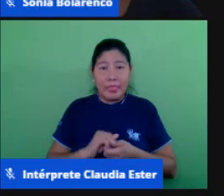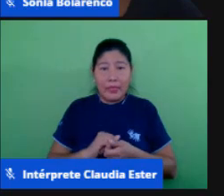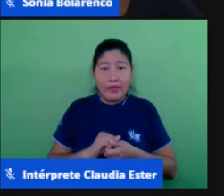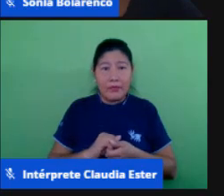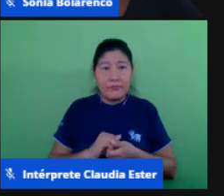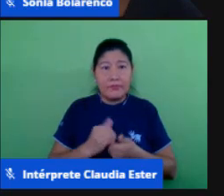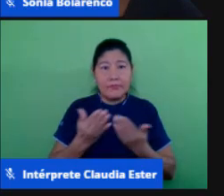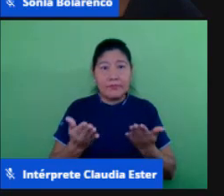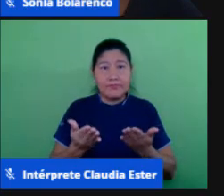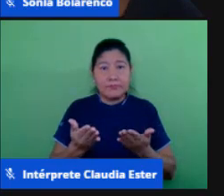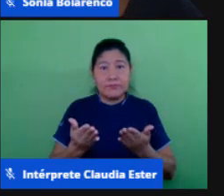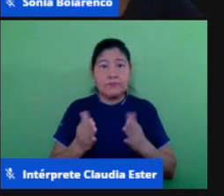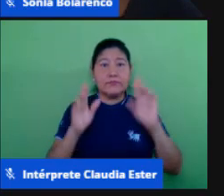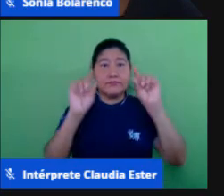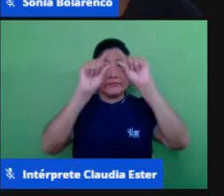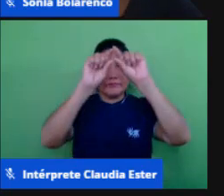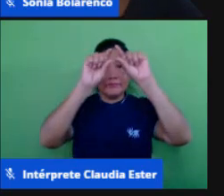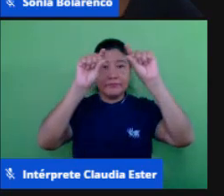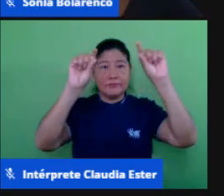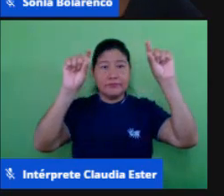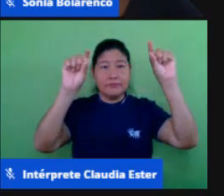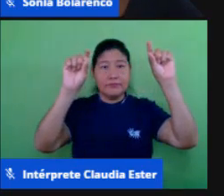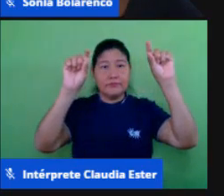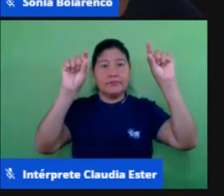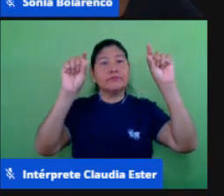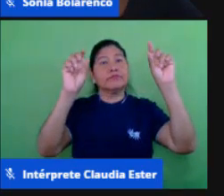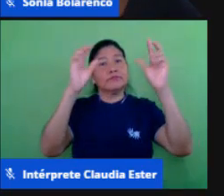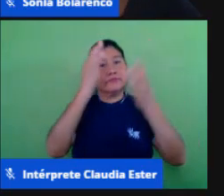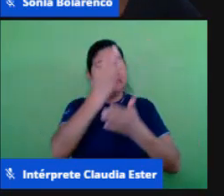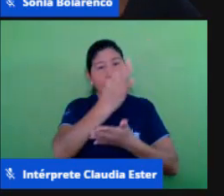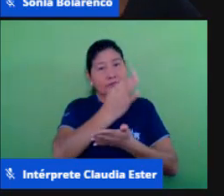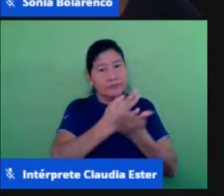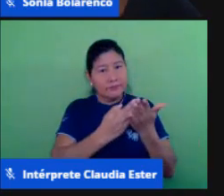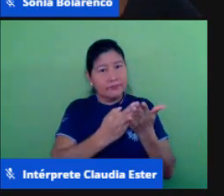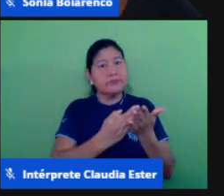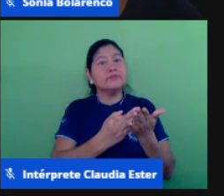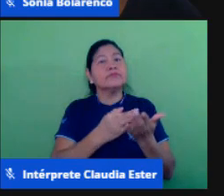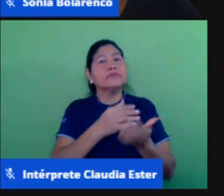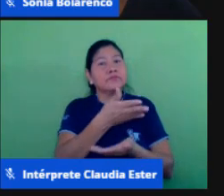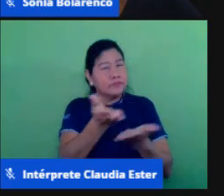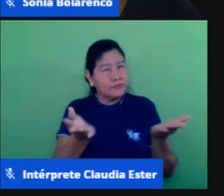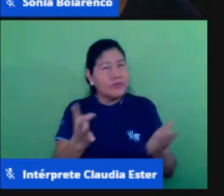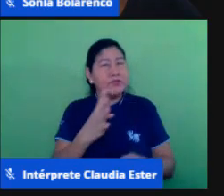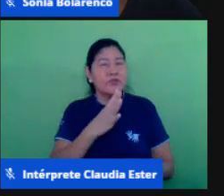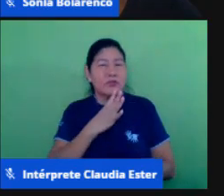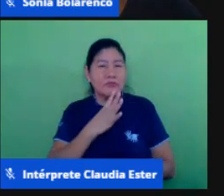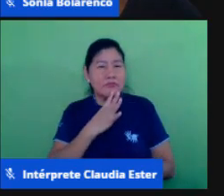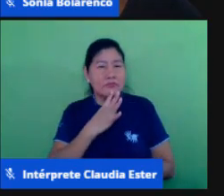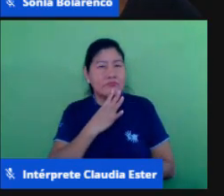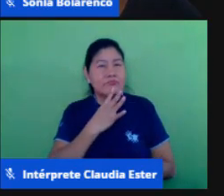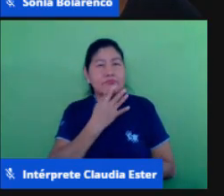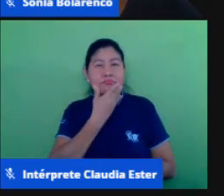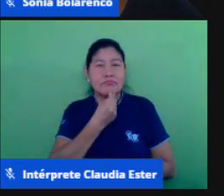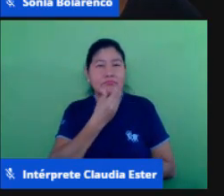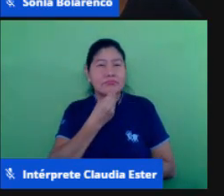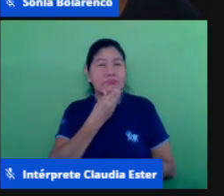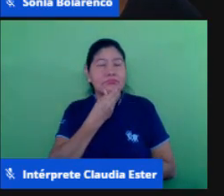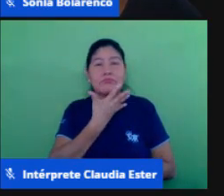essa fala aqui é uma fala um pouco conhecida do professor Paulo Freire,